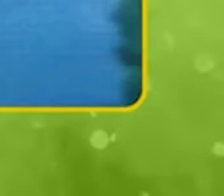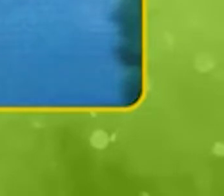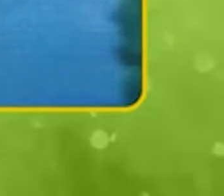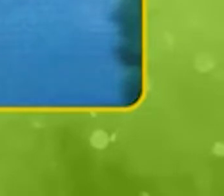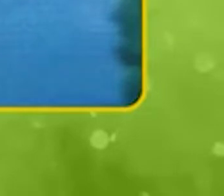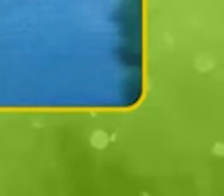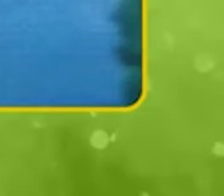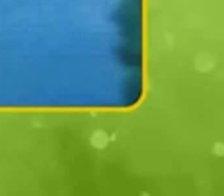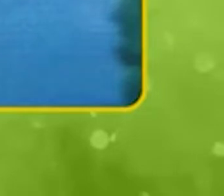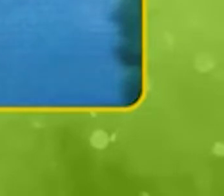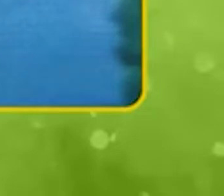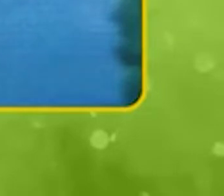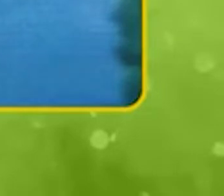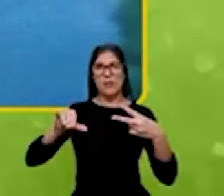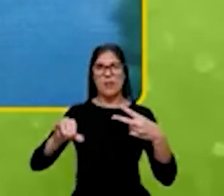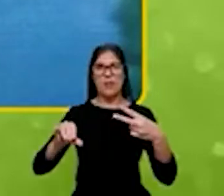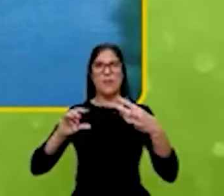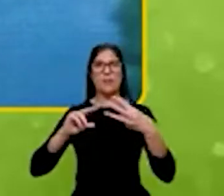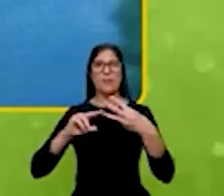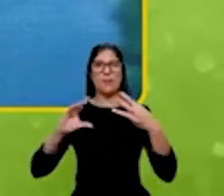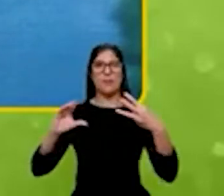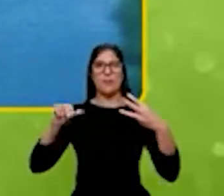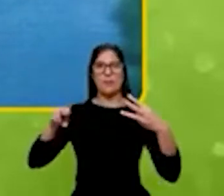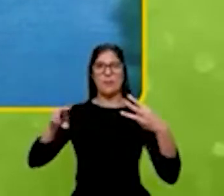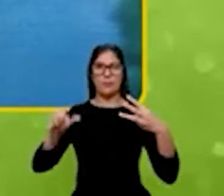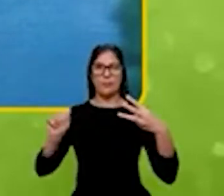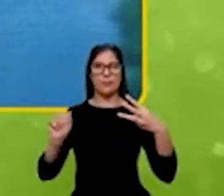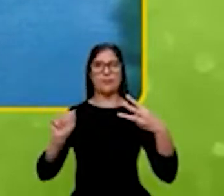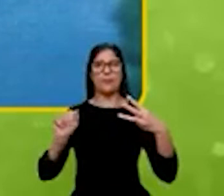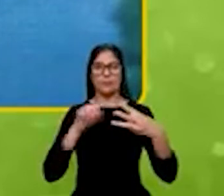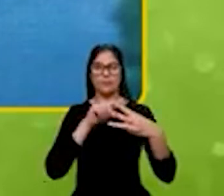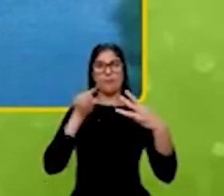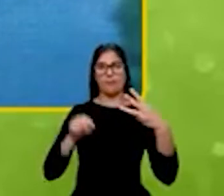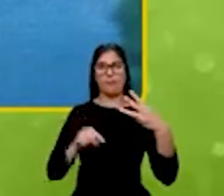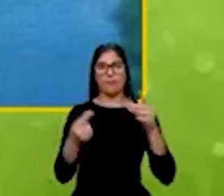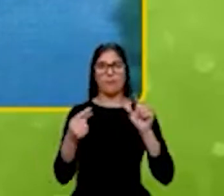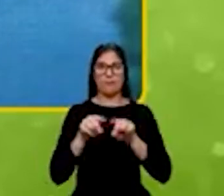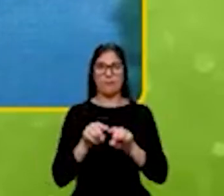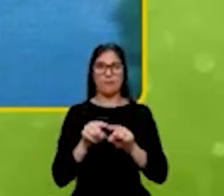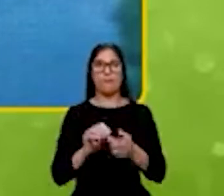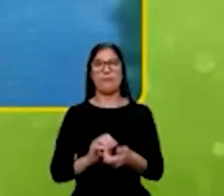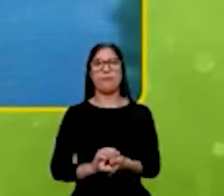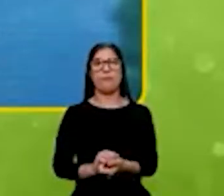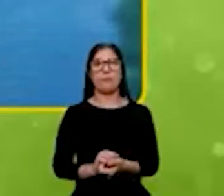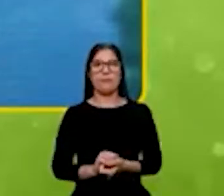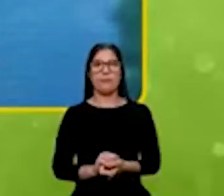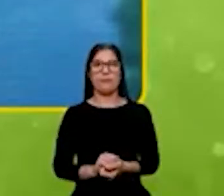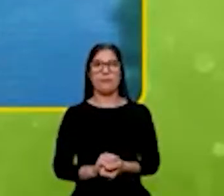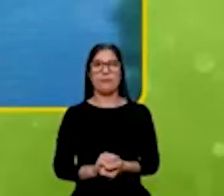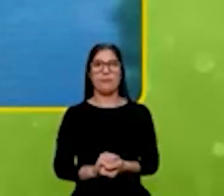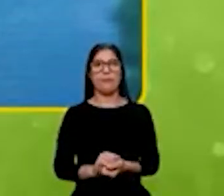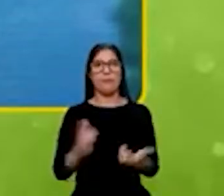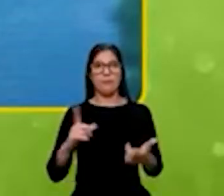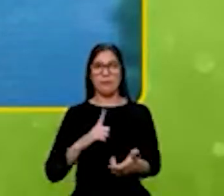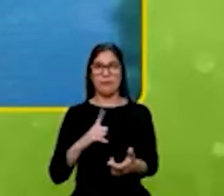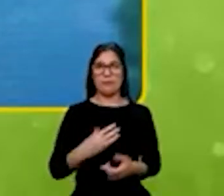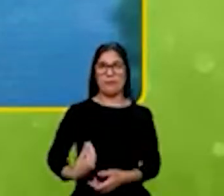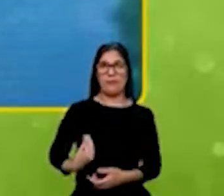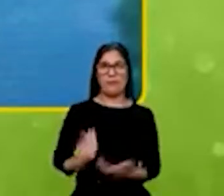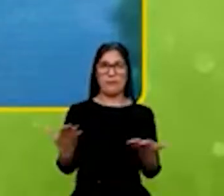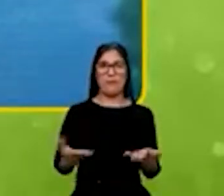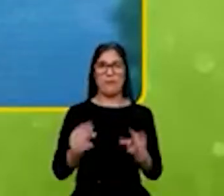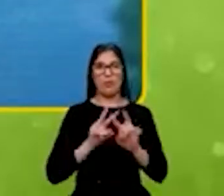Confederação Nacional da Indústria CNI e Confederação da Agricultura e Pecuária do Brasil. Teremos agora o assunto